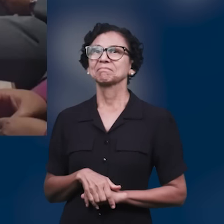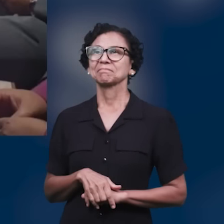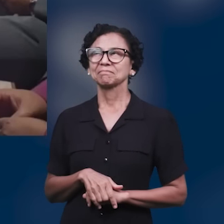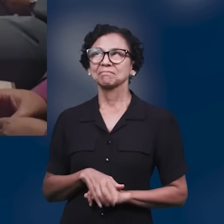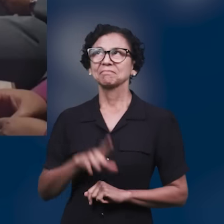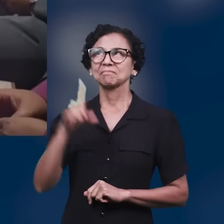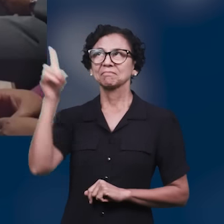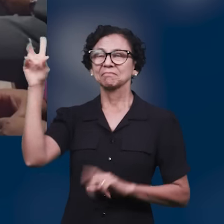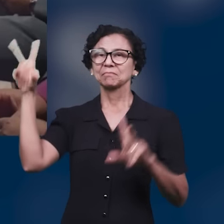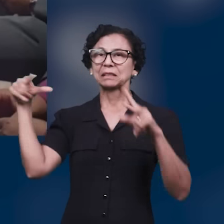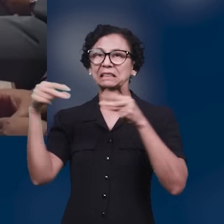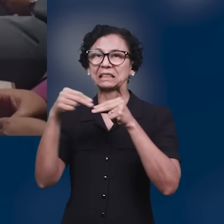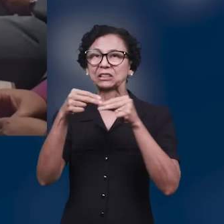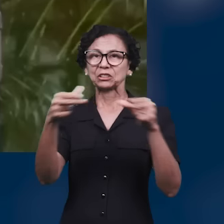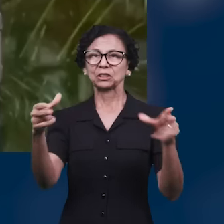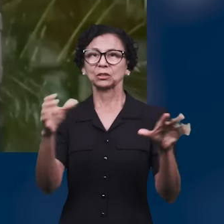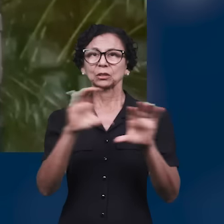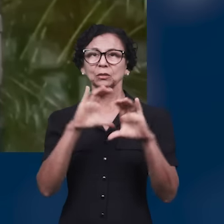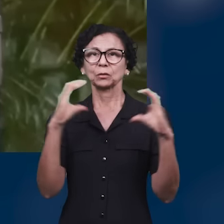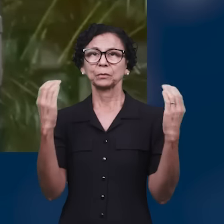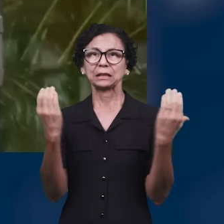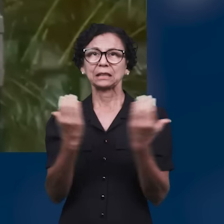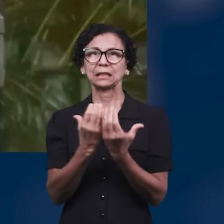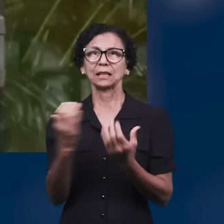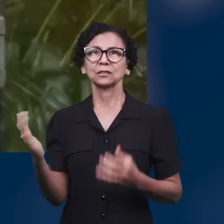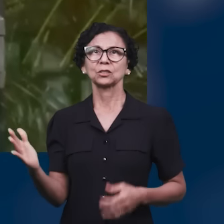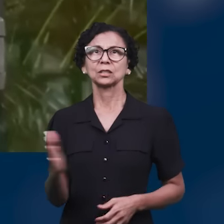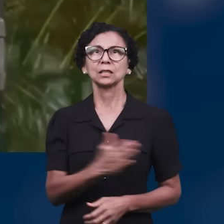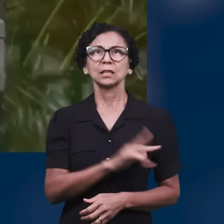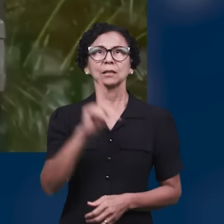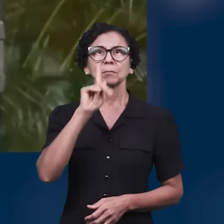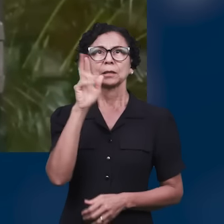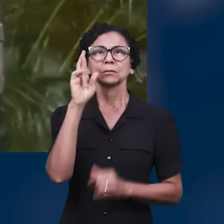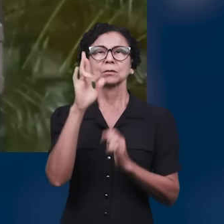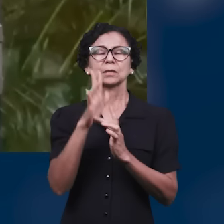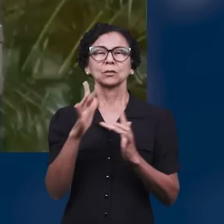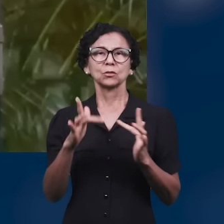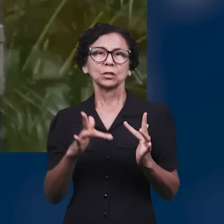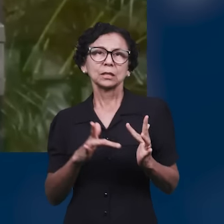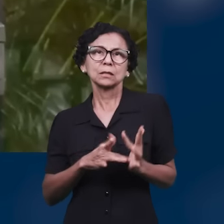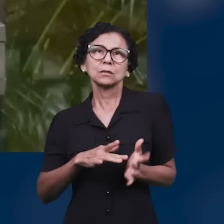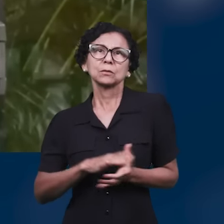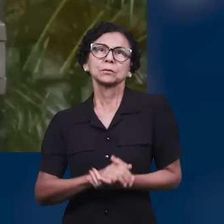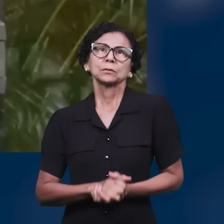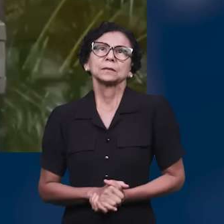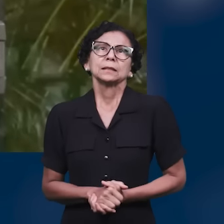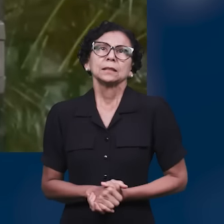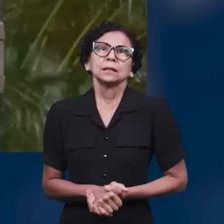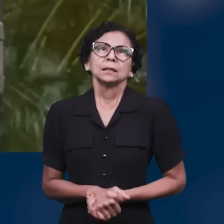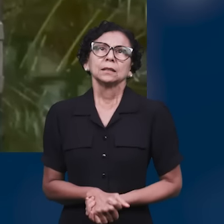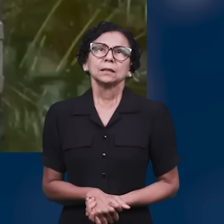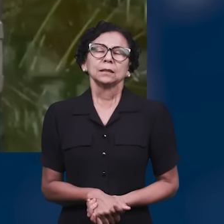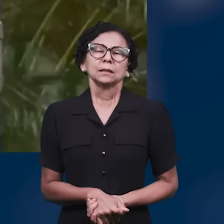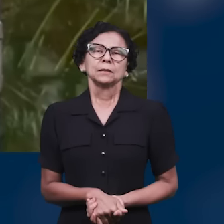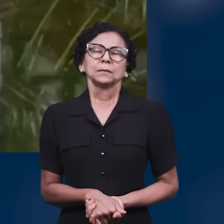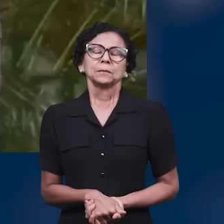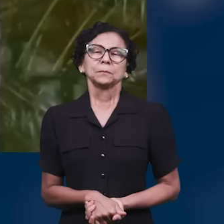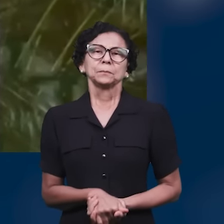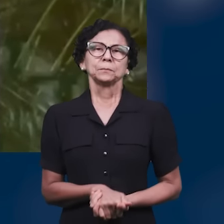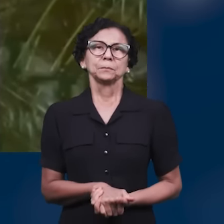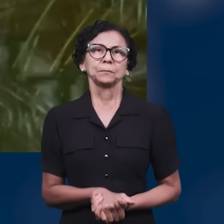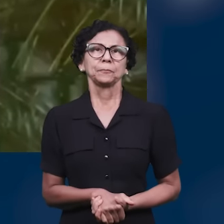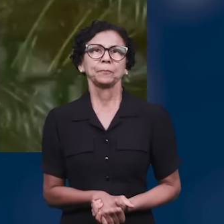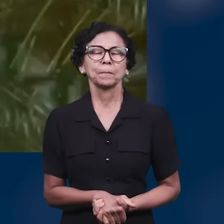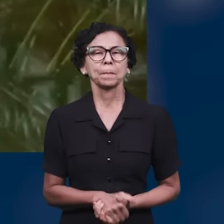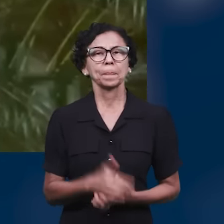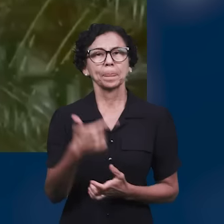do Senhor à comunidade. Na paz do Senhor Jesus, meu nome é Raquel, pertenço aqui à ICM Mutuapira, durante